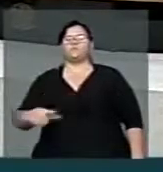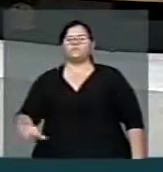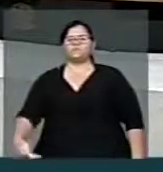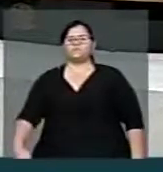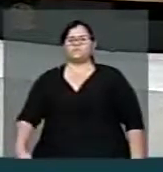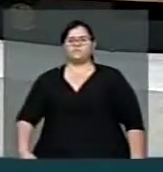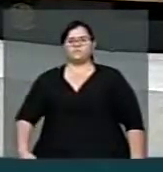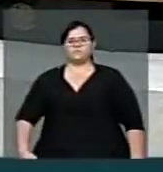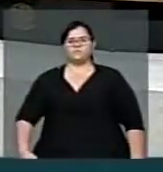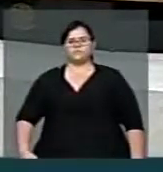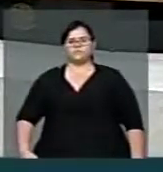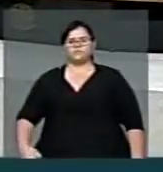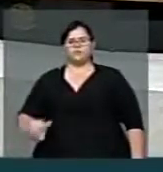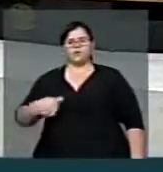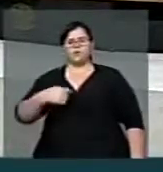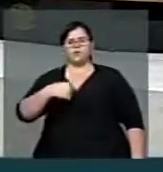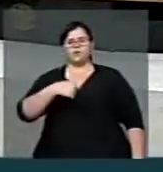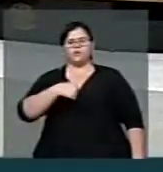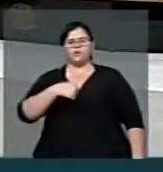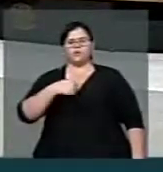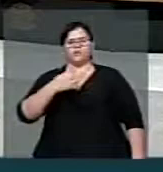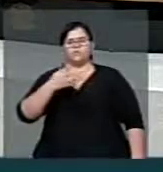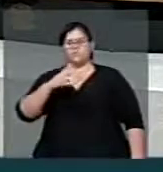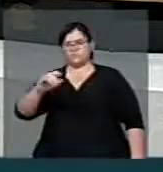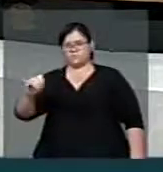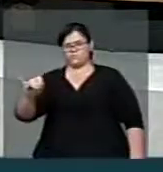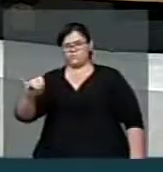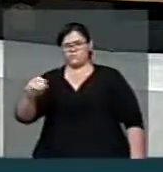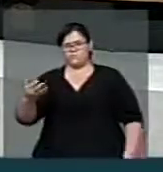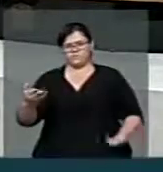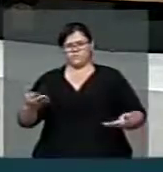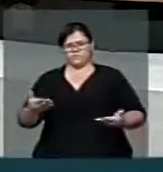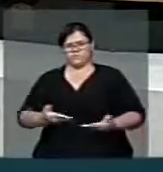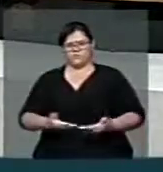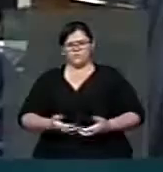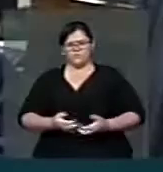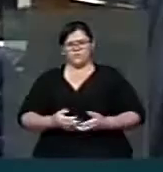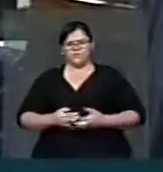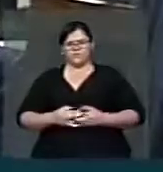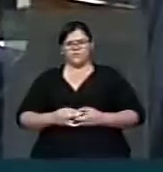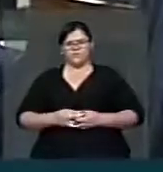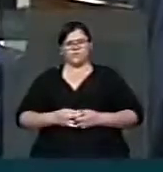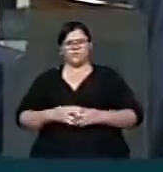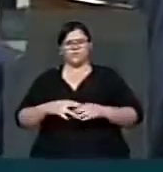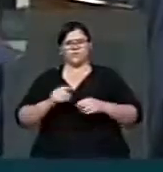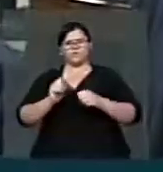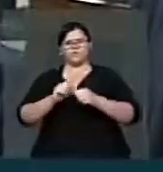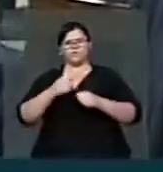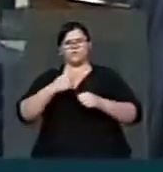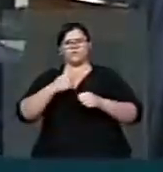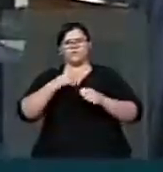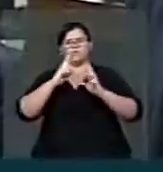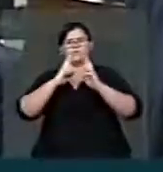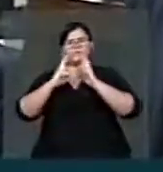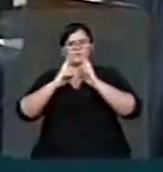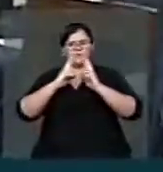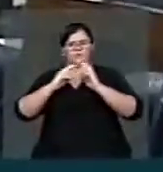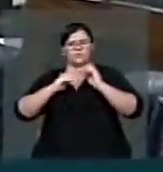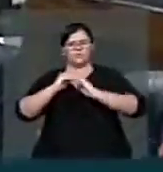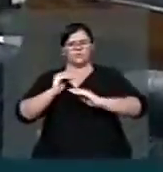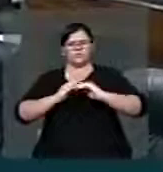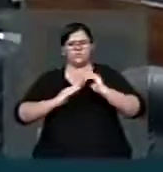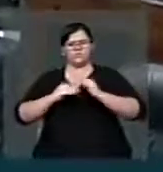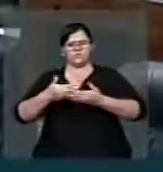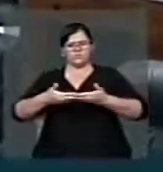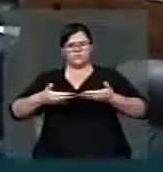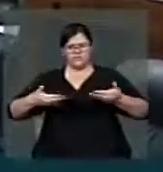quero registrar nesse momento o fato da reclamação que eu fiz sobre as listas